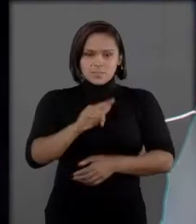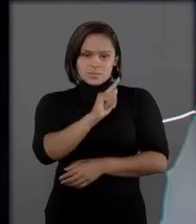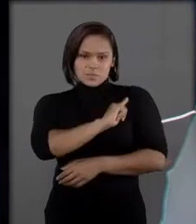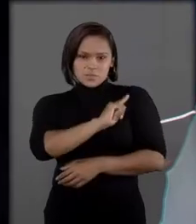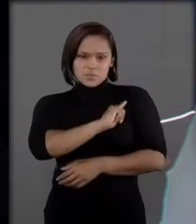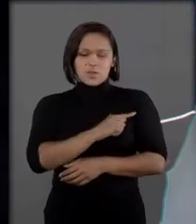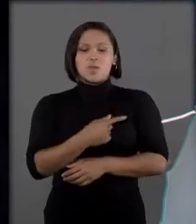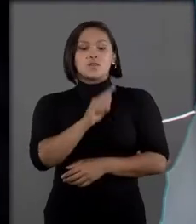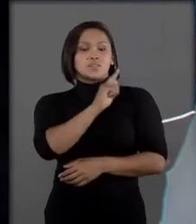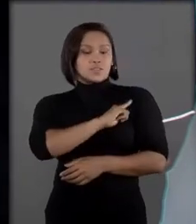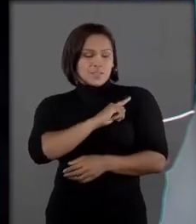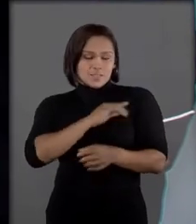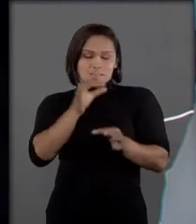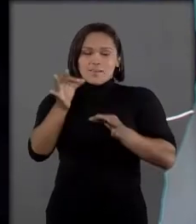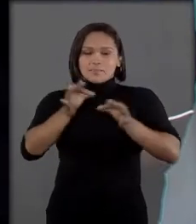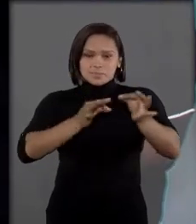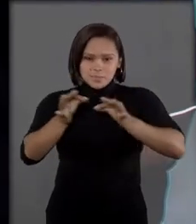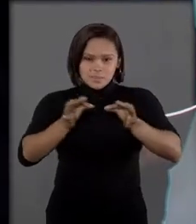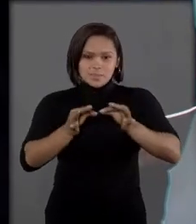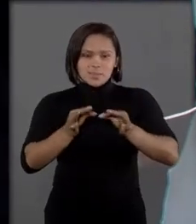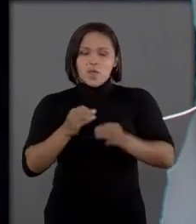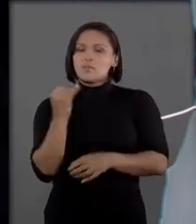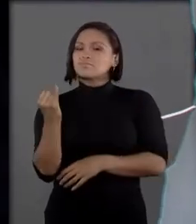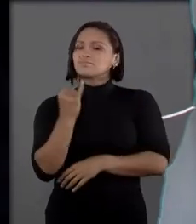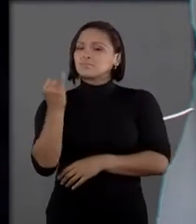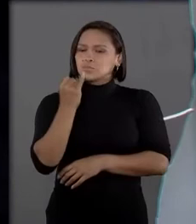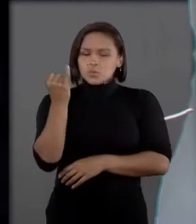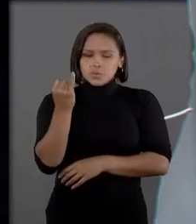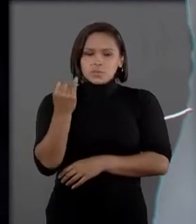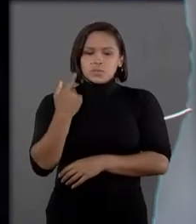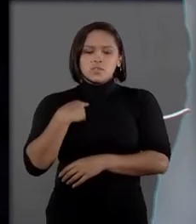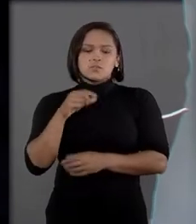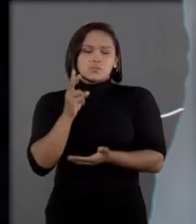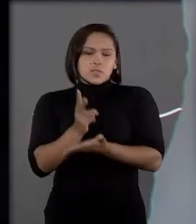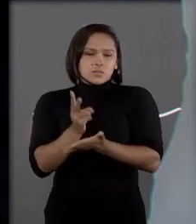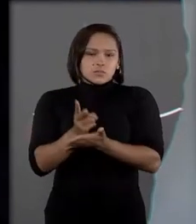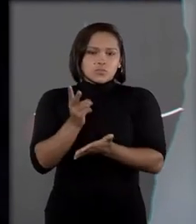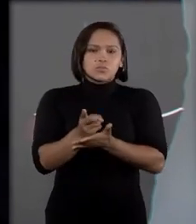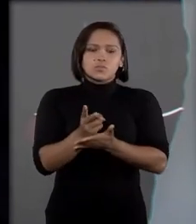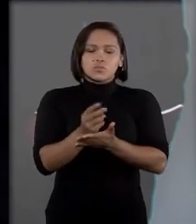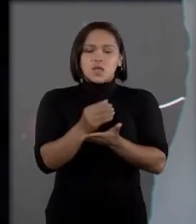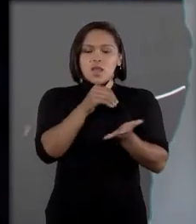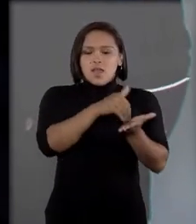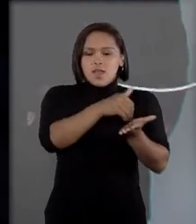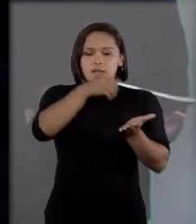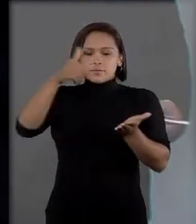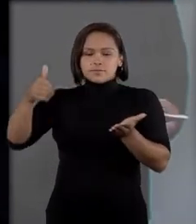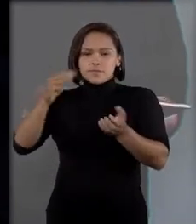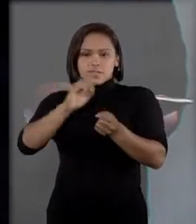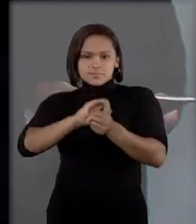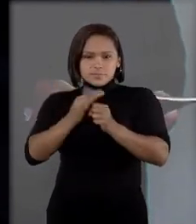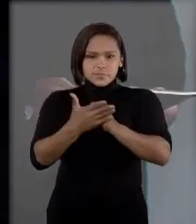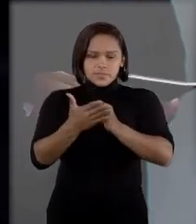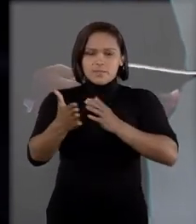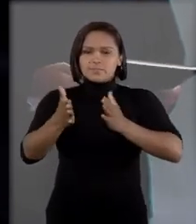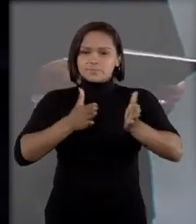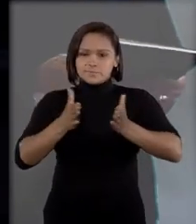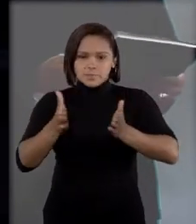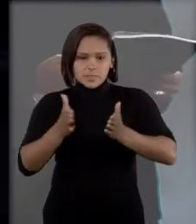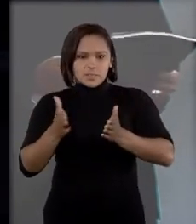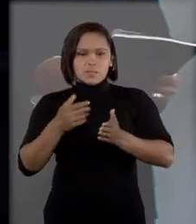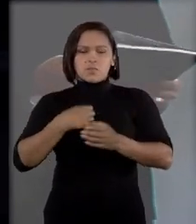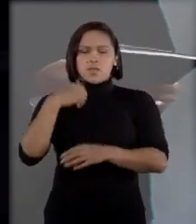Gestão e planejamento é fundamental para que saiamos desse momento atual